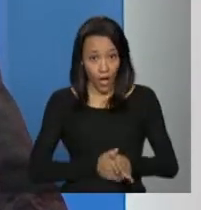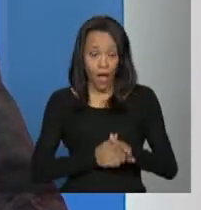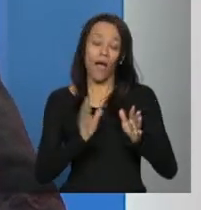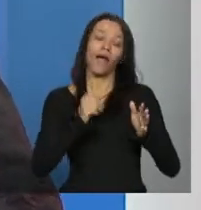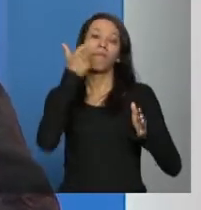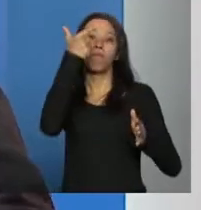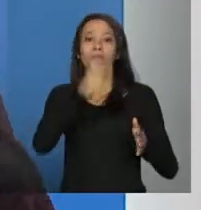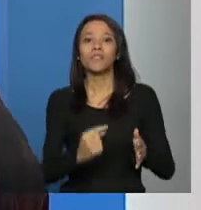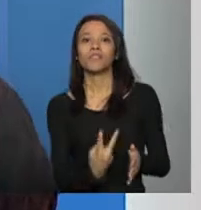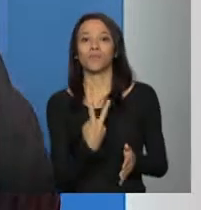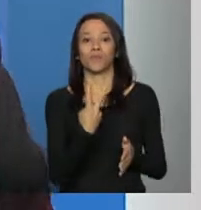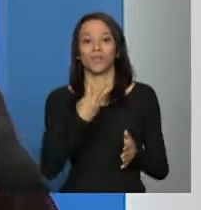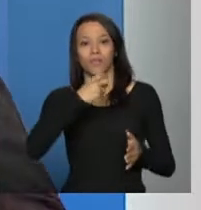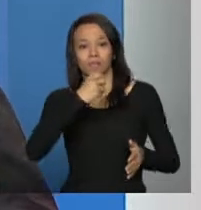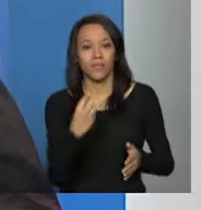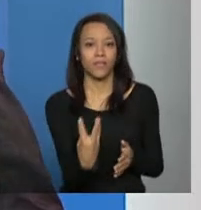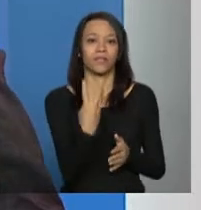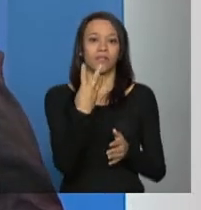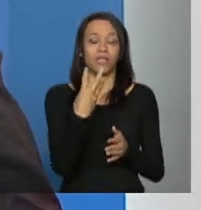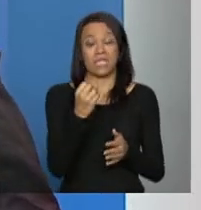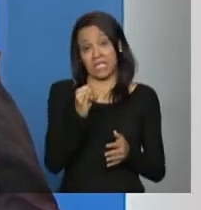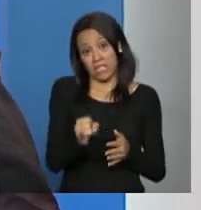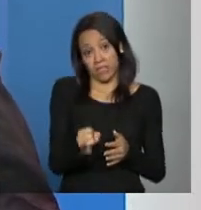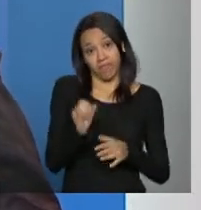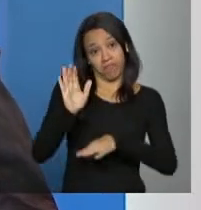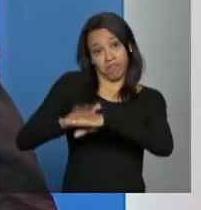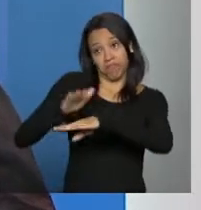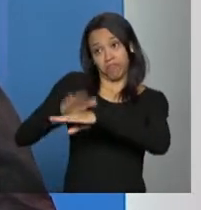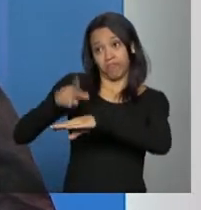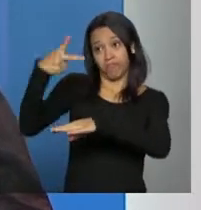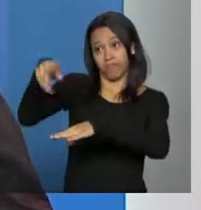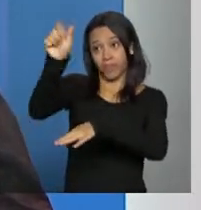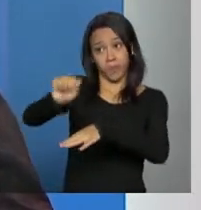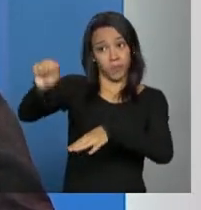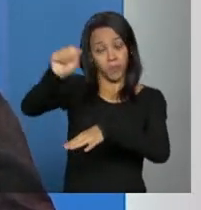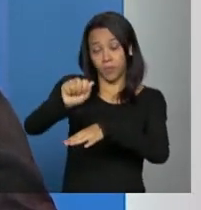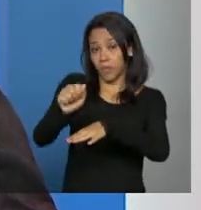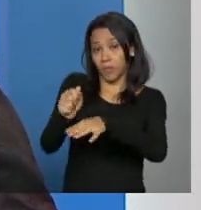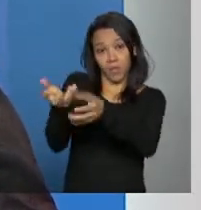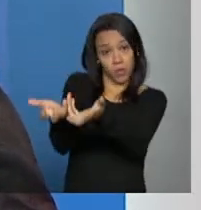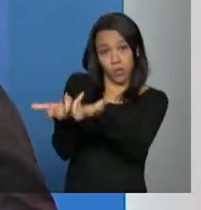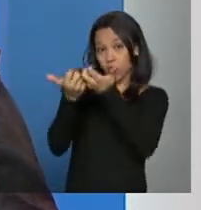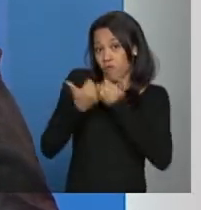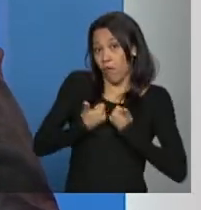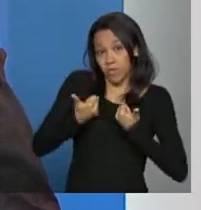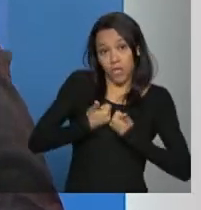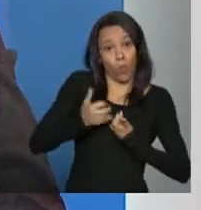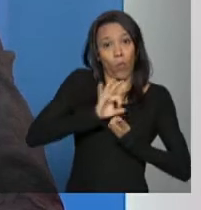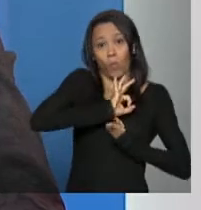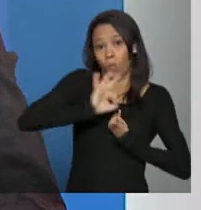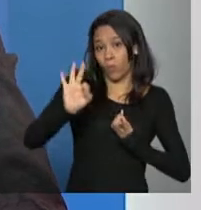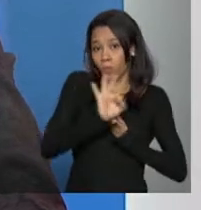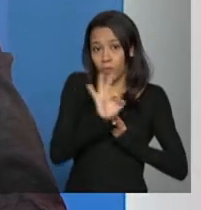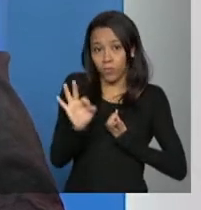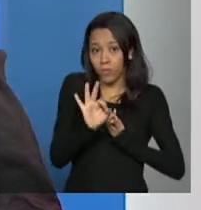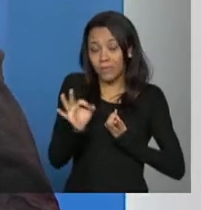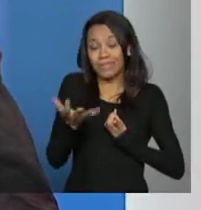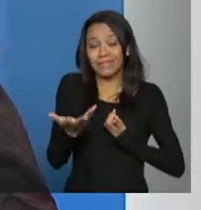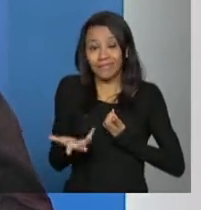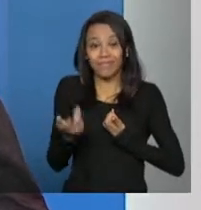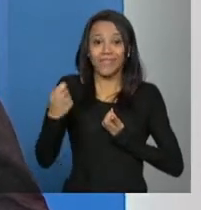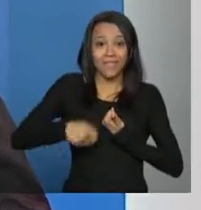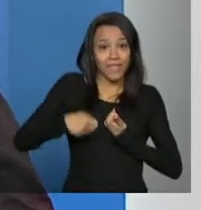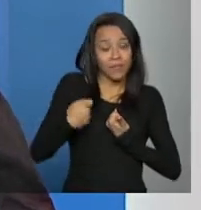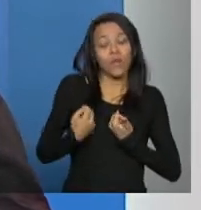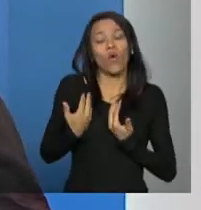caso se a entidade não forneceu algum tipo de informação a gente tem sempre que ir pela